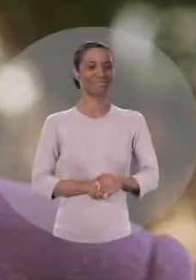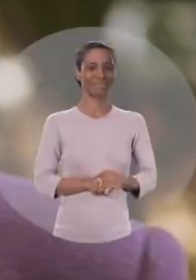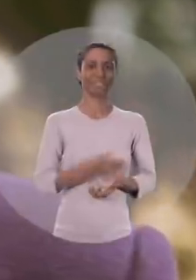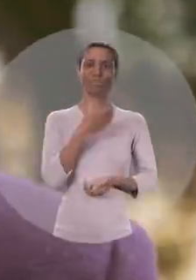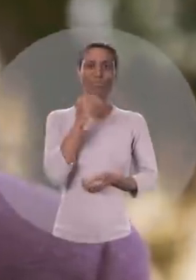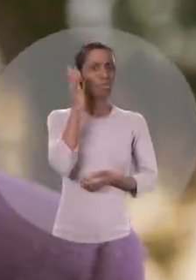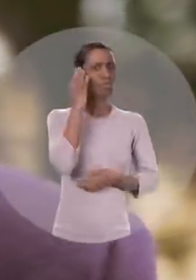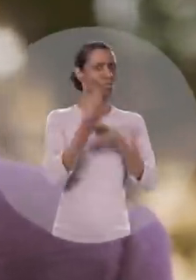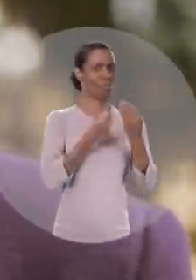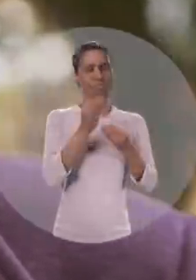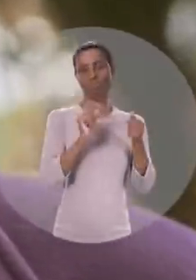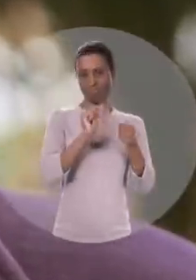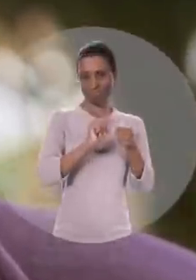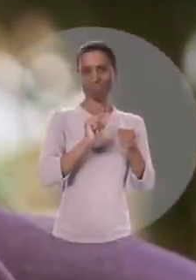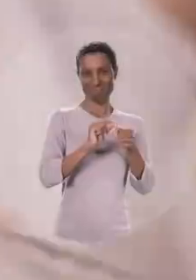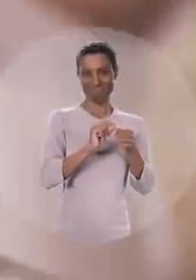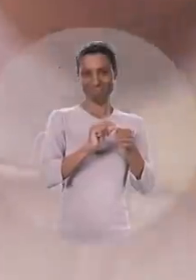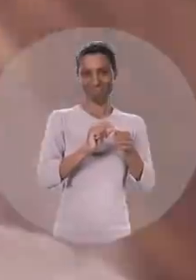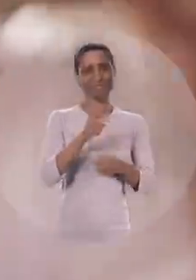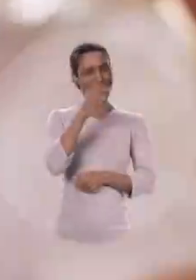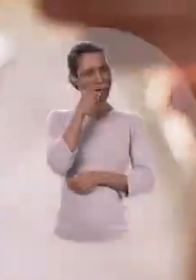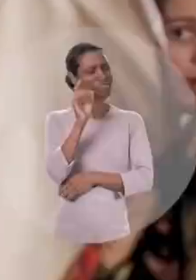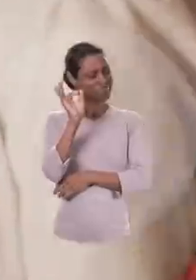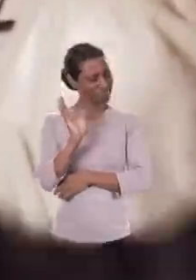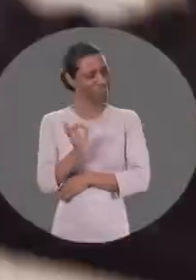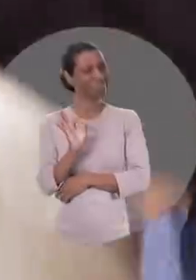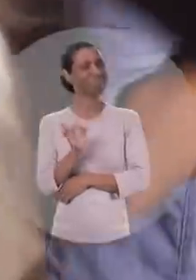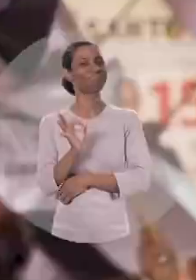Ele tem como arrumar a casa. Ele vai fazer isso.